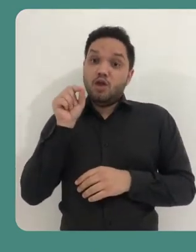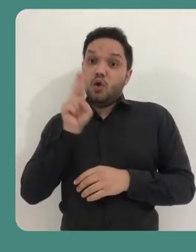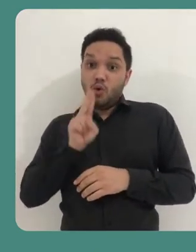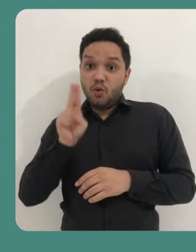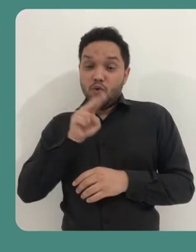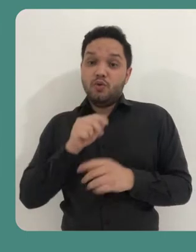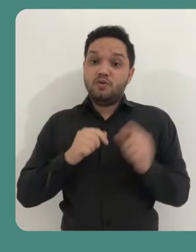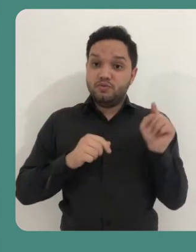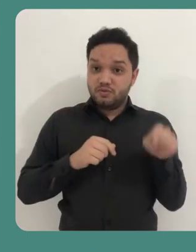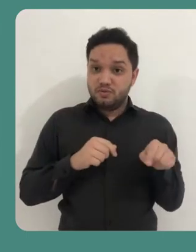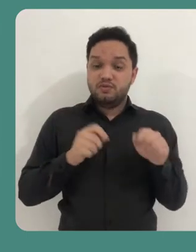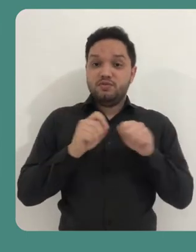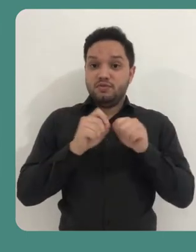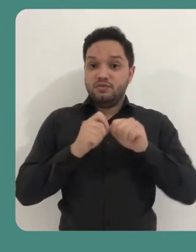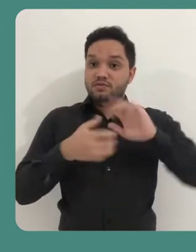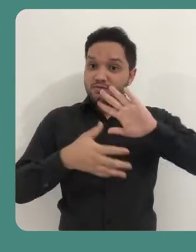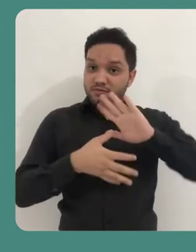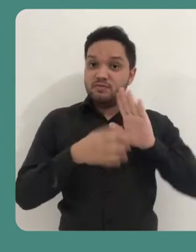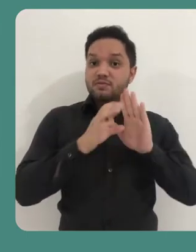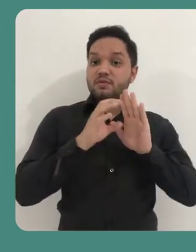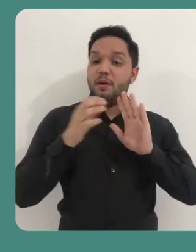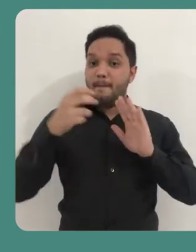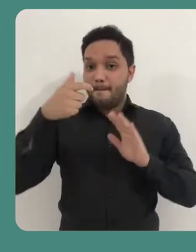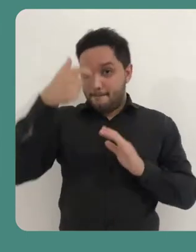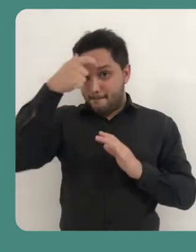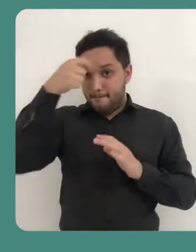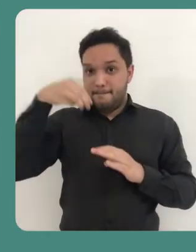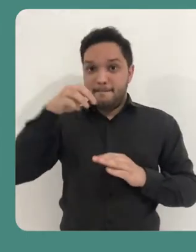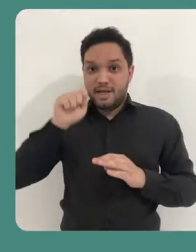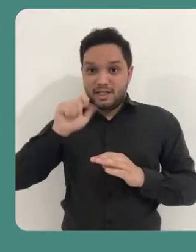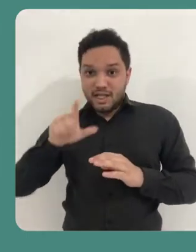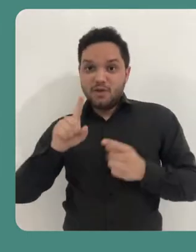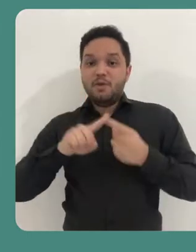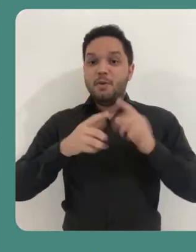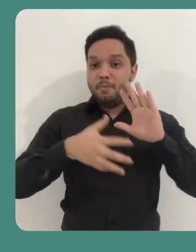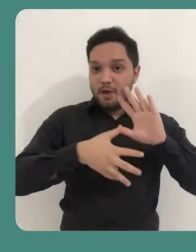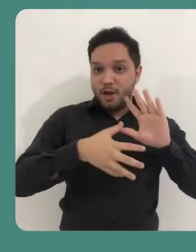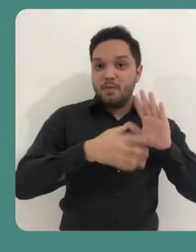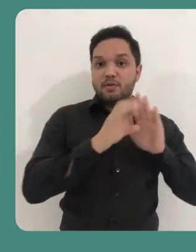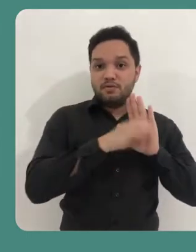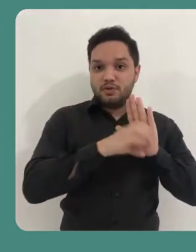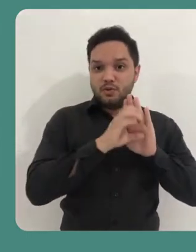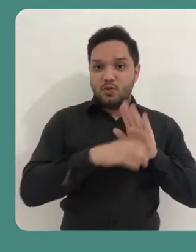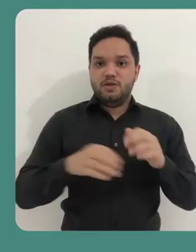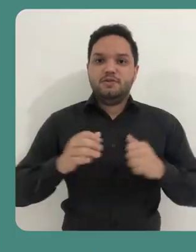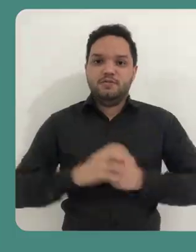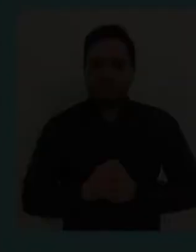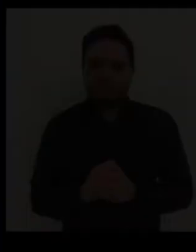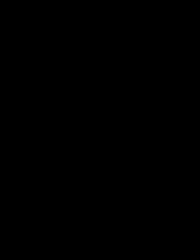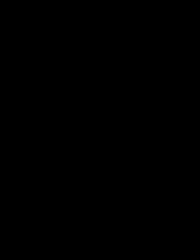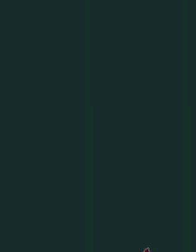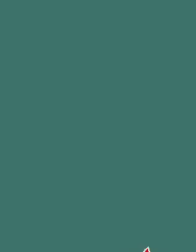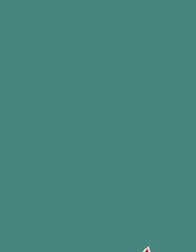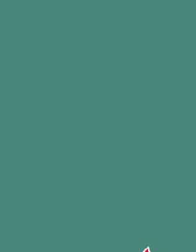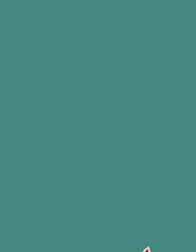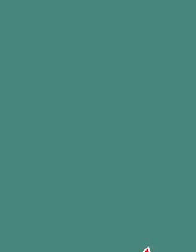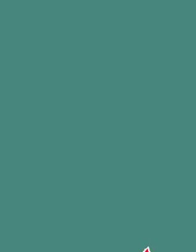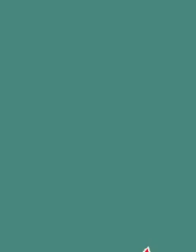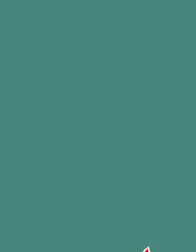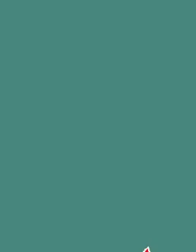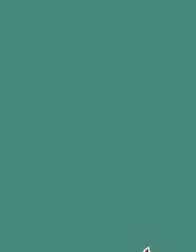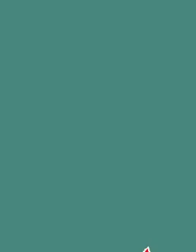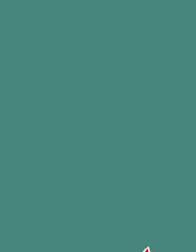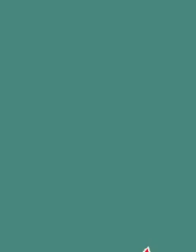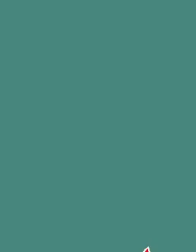sugiro que você explore ambas as ferramentas, tanto para a construção de mapas mentais, como de mapas conceituais. Obrigado.